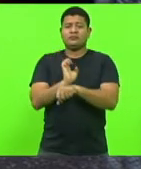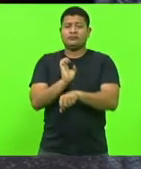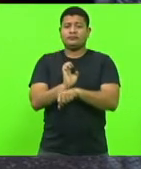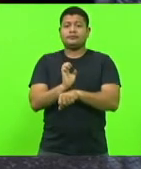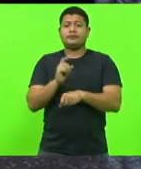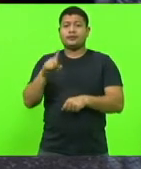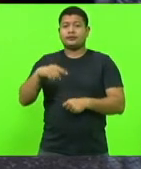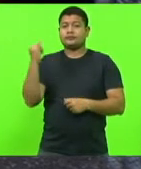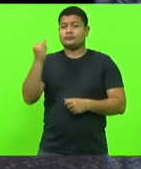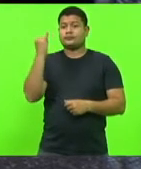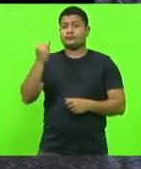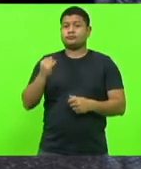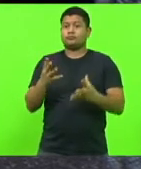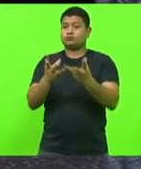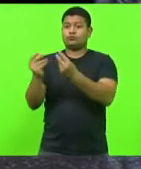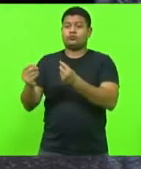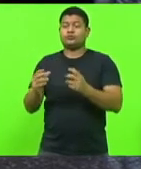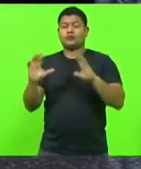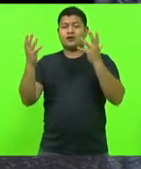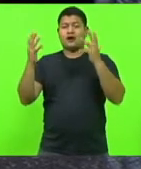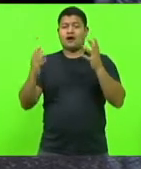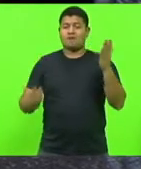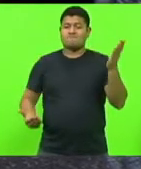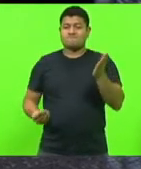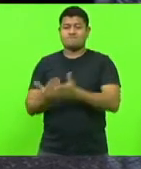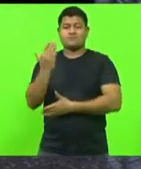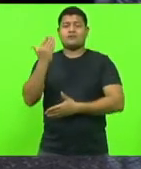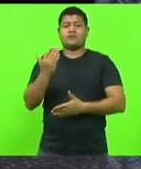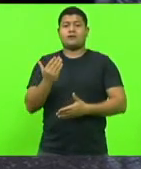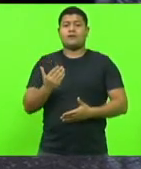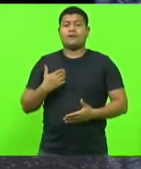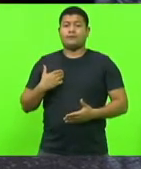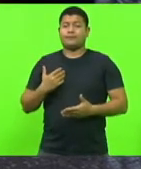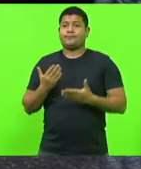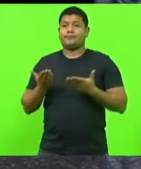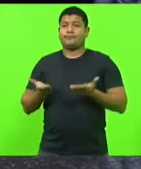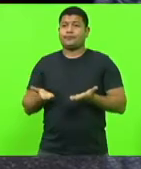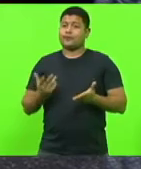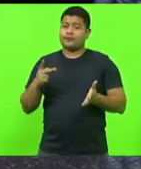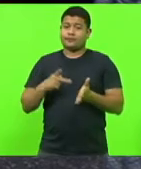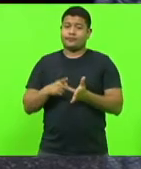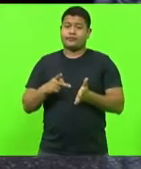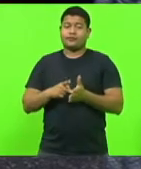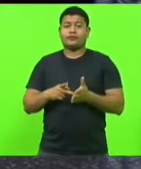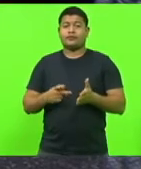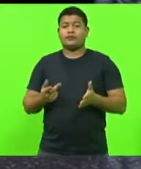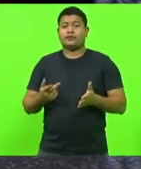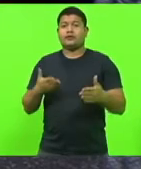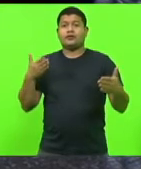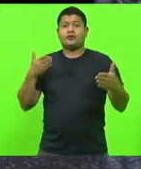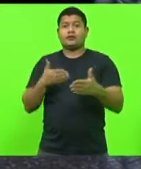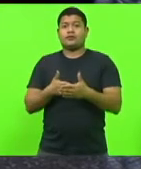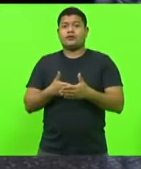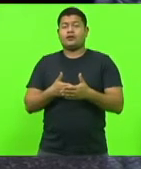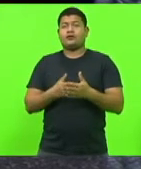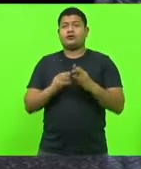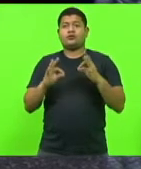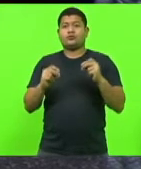comemorado, inclusive, a aprovação. É bem verdade que o veto aqui não é de toda a lei, são